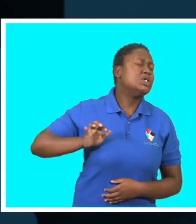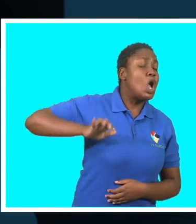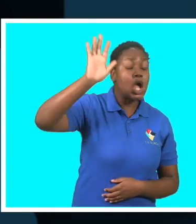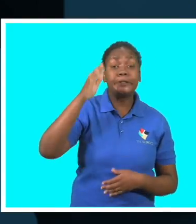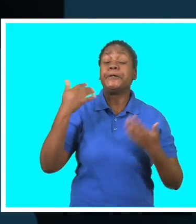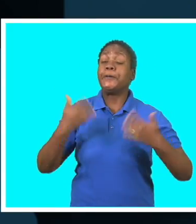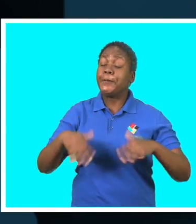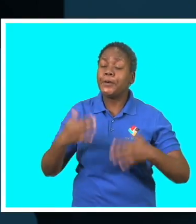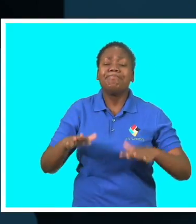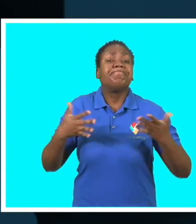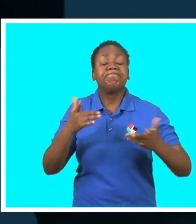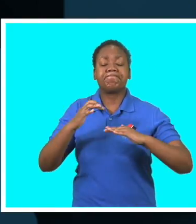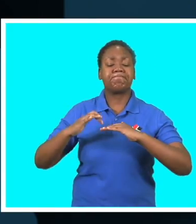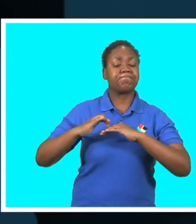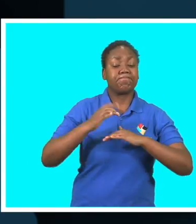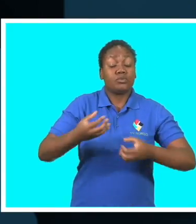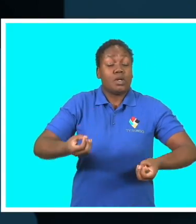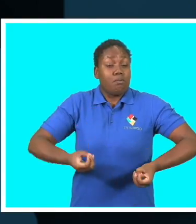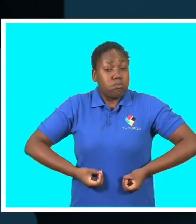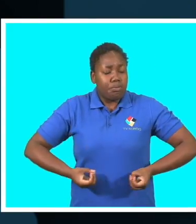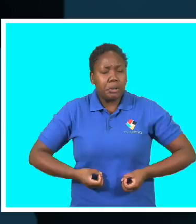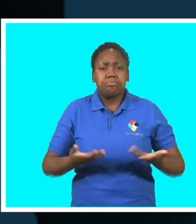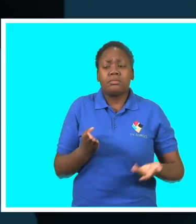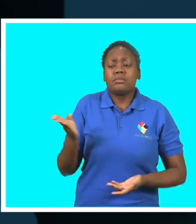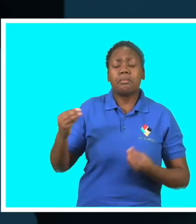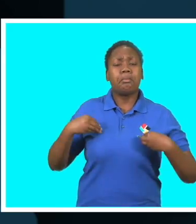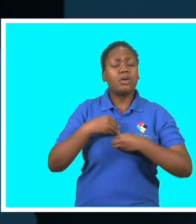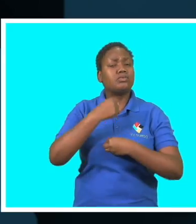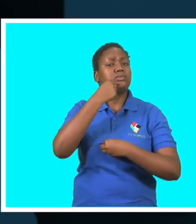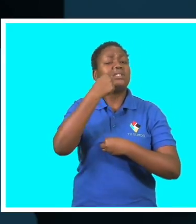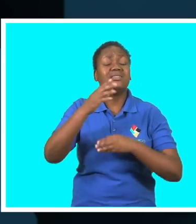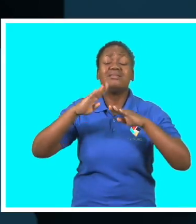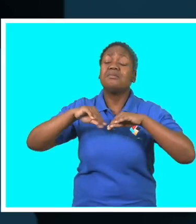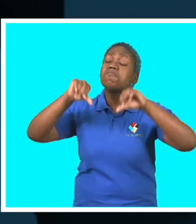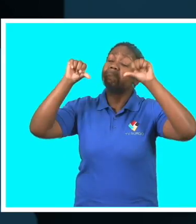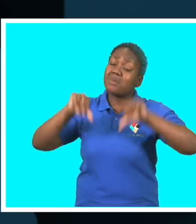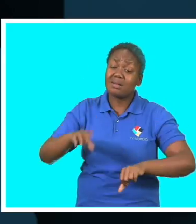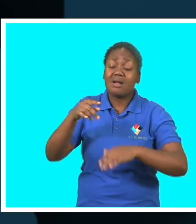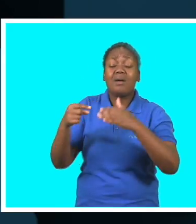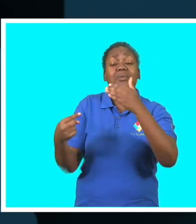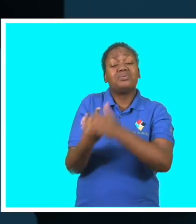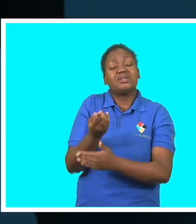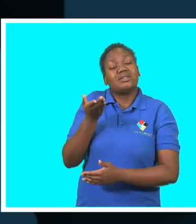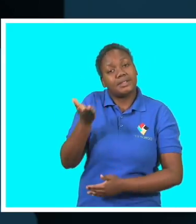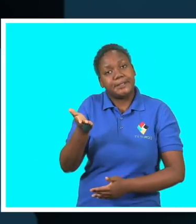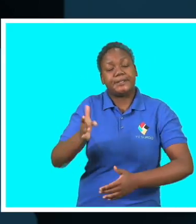colo do útero no país. Segundo o médico Narciso Citoi, vários fatores estão na origem deste mal.